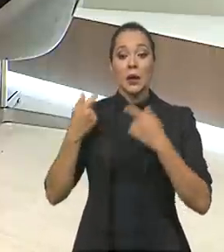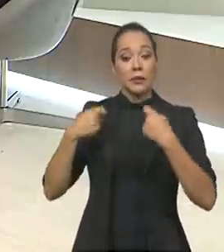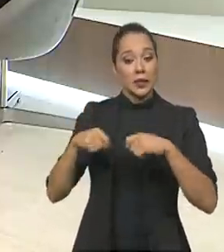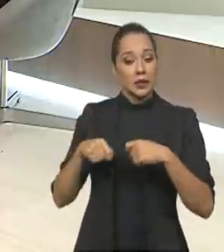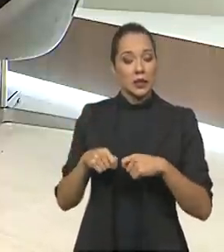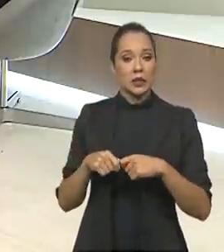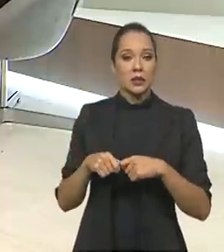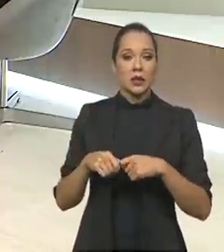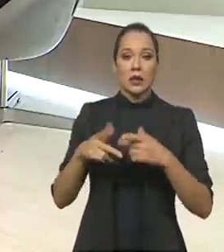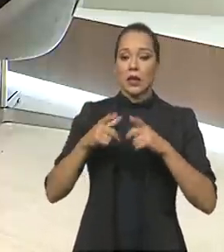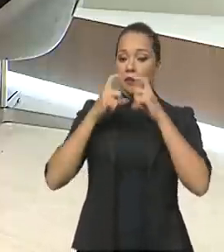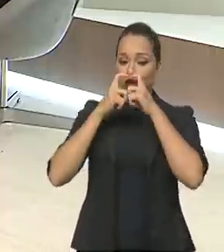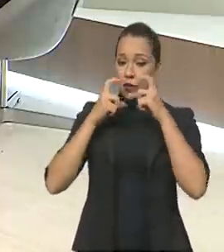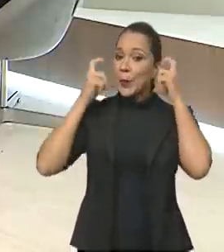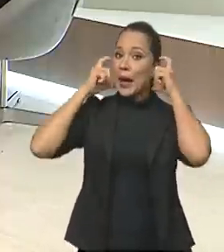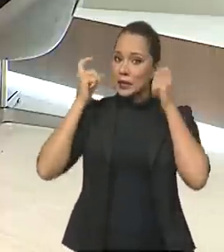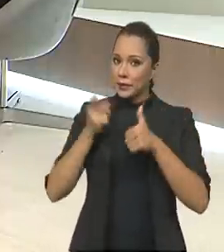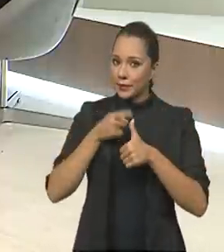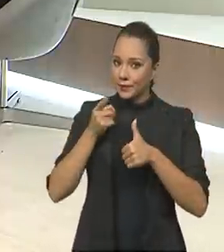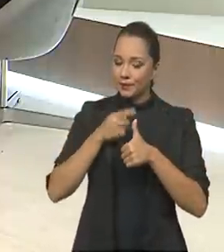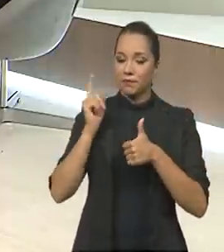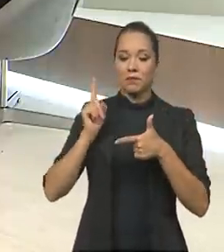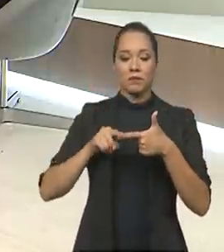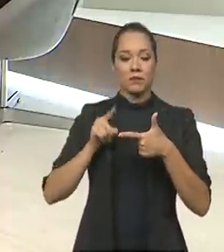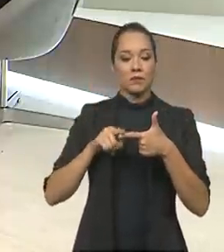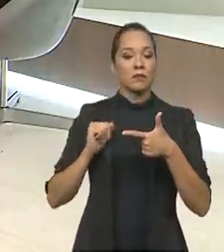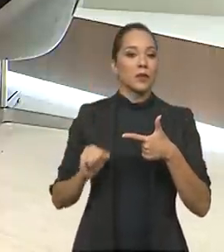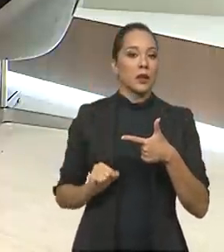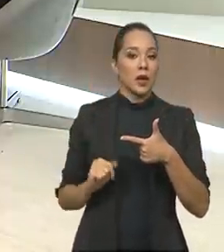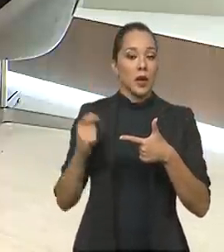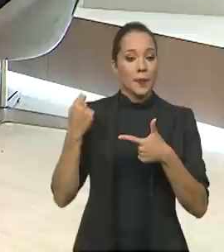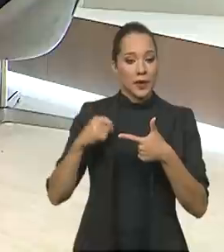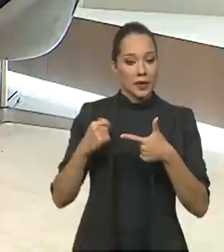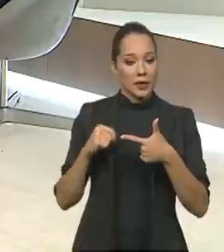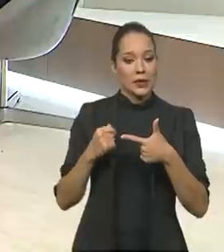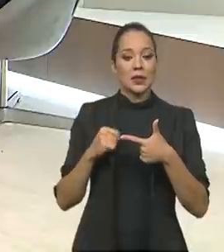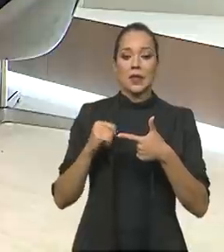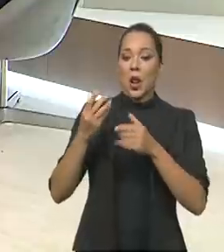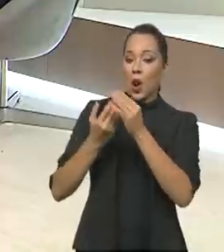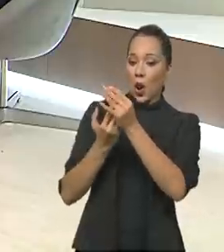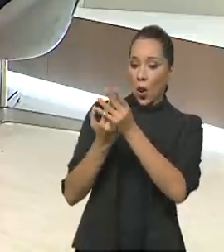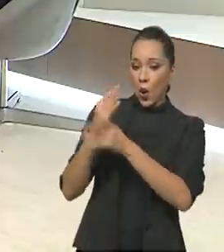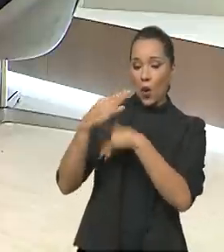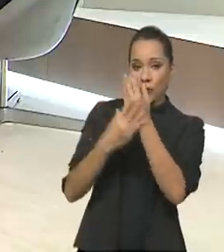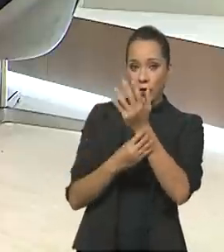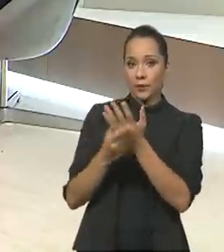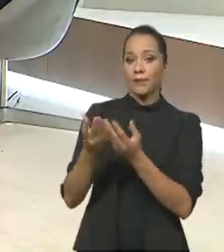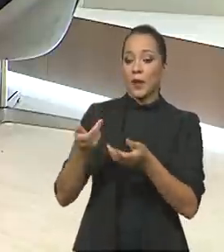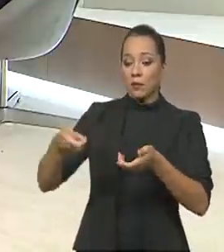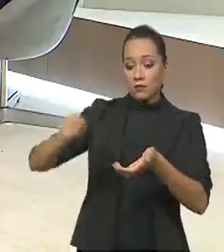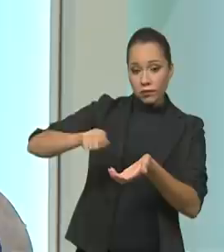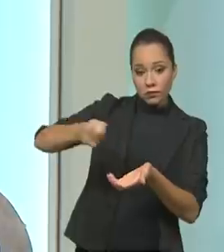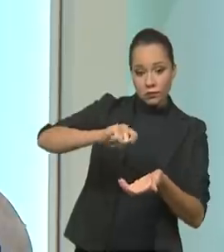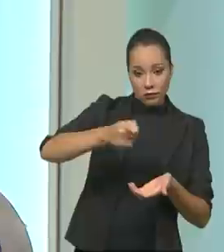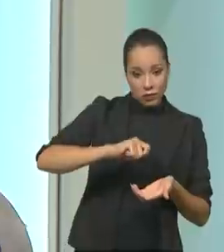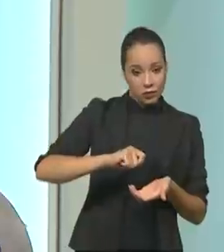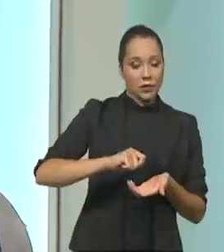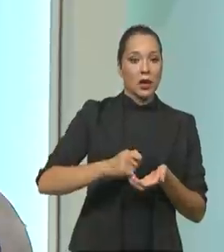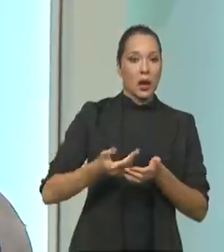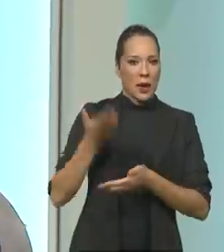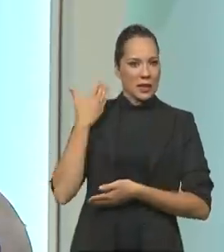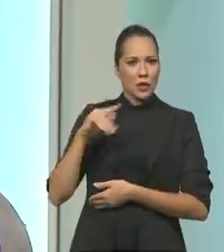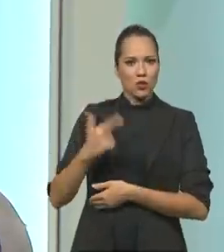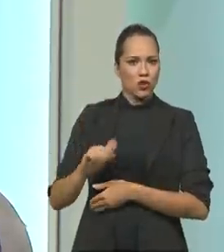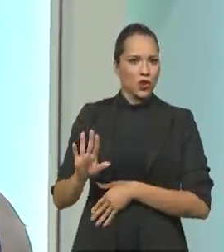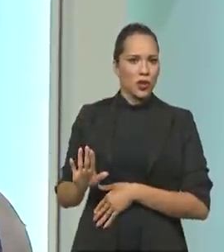tem que estar de máscara primeiro, você tem que... Colocar luvas descartáveis. Colocar luvas descartáveis, se servir tudo direitinho. Então, isso não tinha.